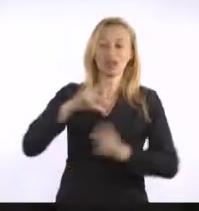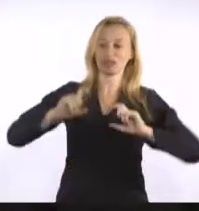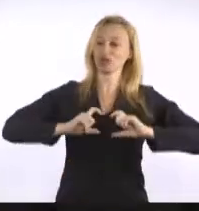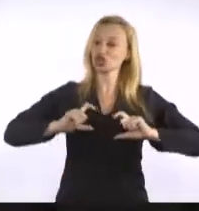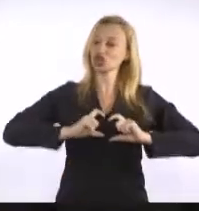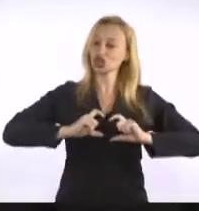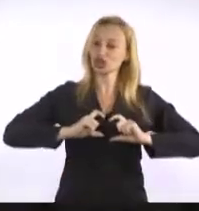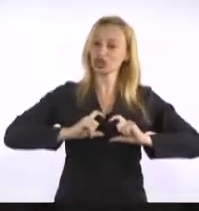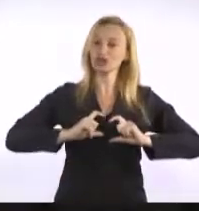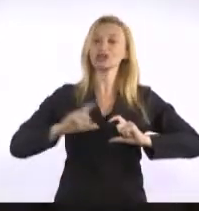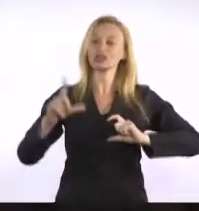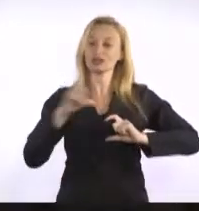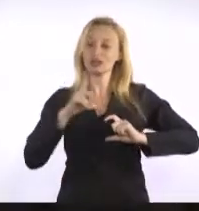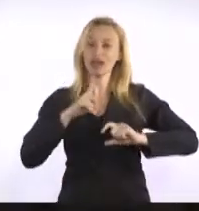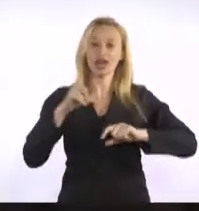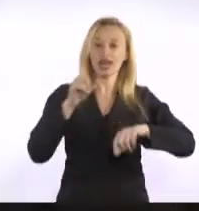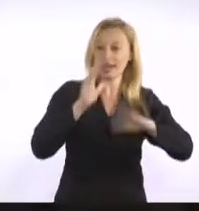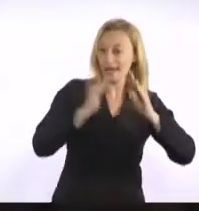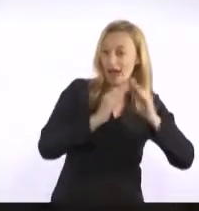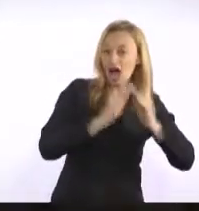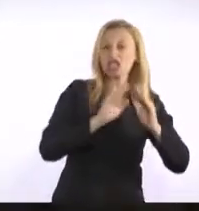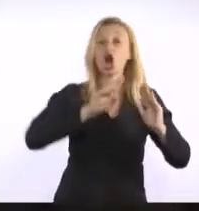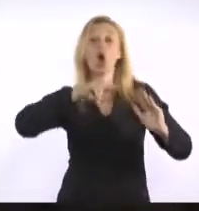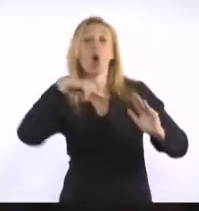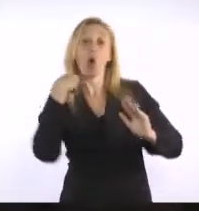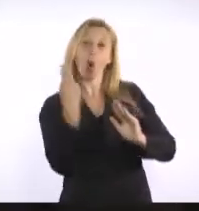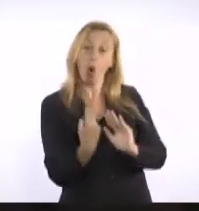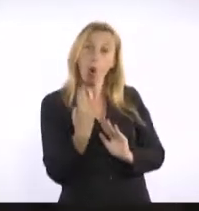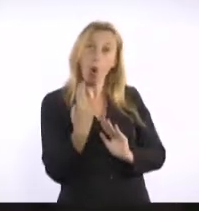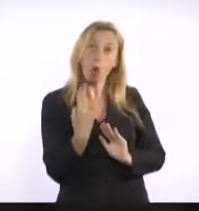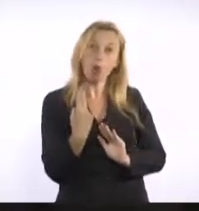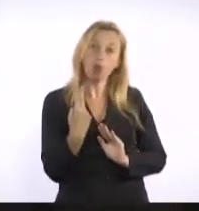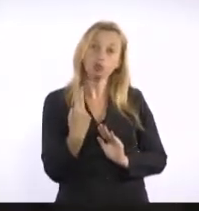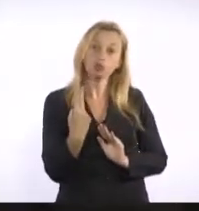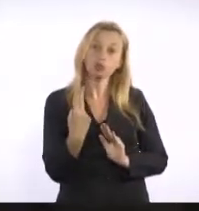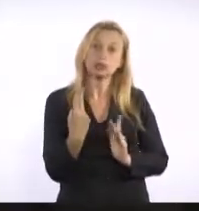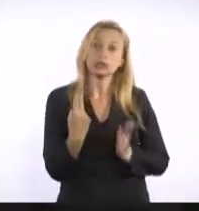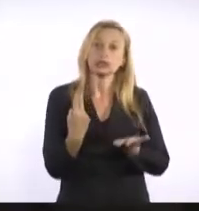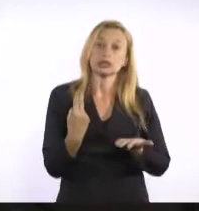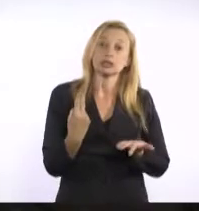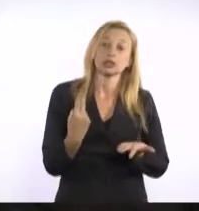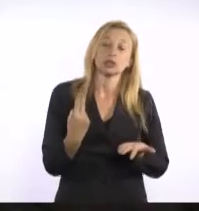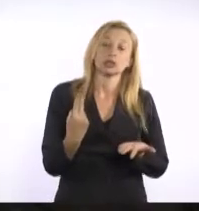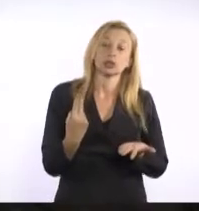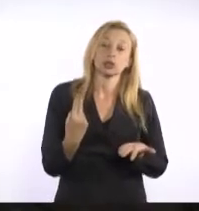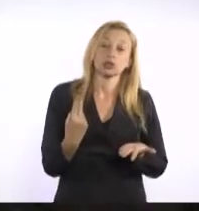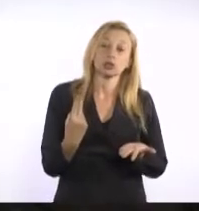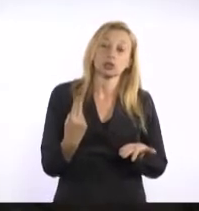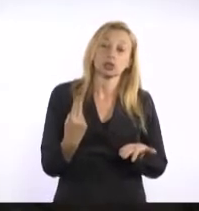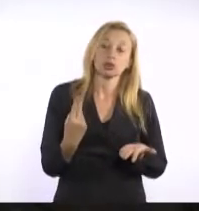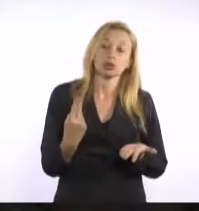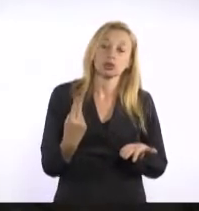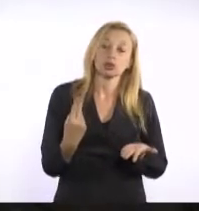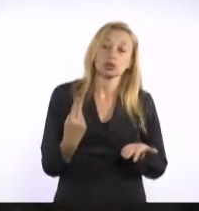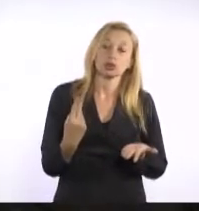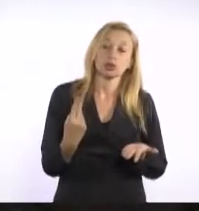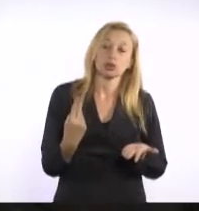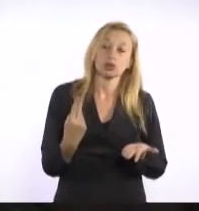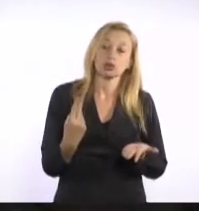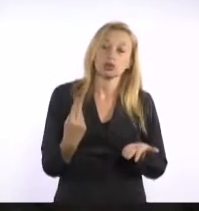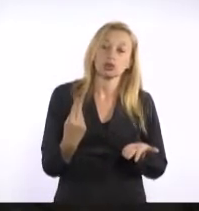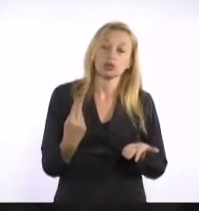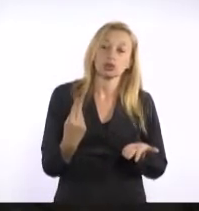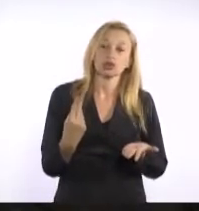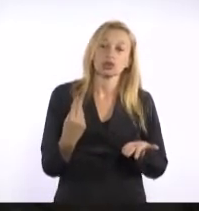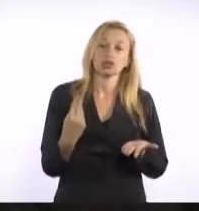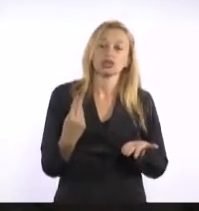quando ele esteja na folga, ou até mesmo quando estiver com o serviço reservado P2, possa ter